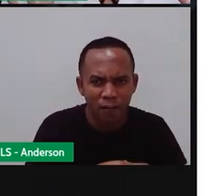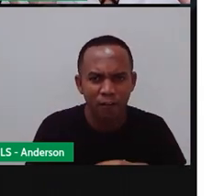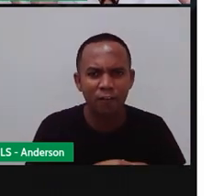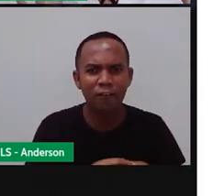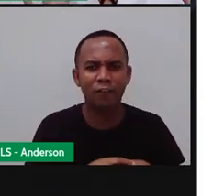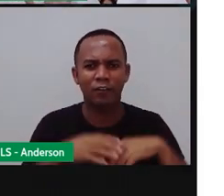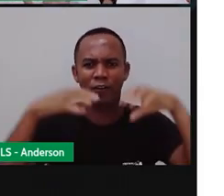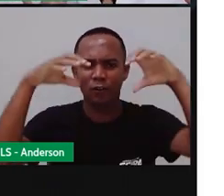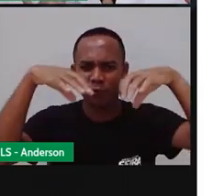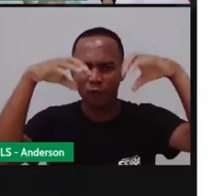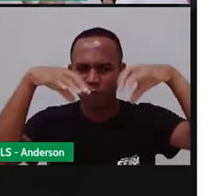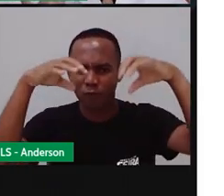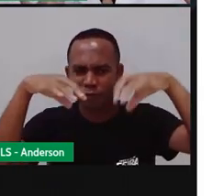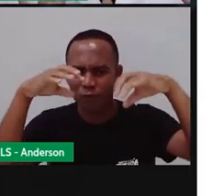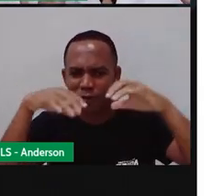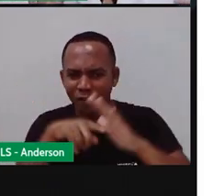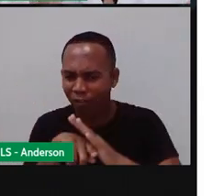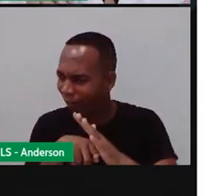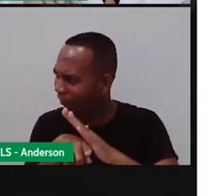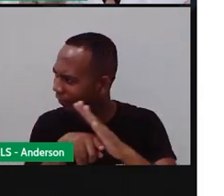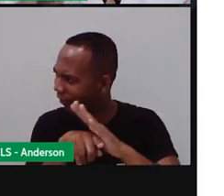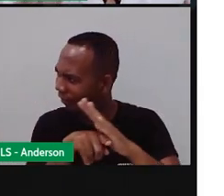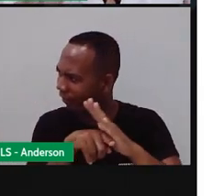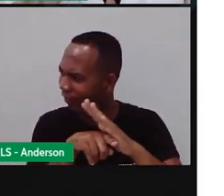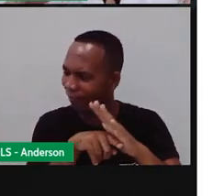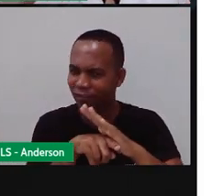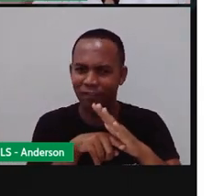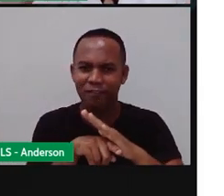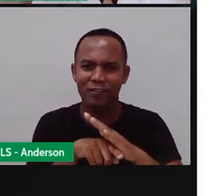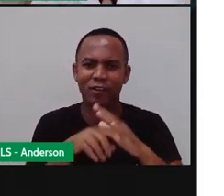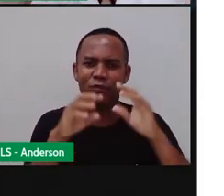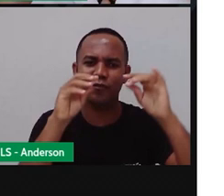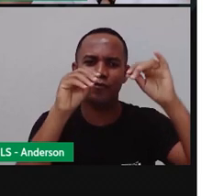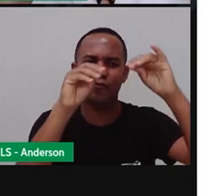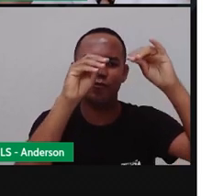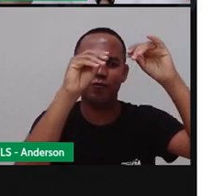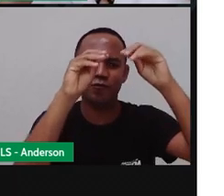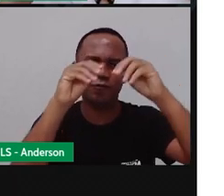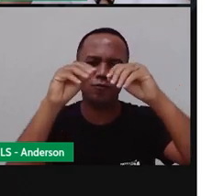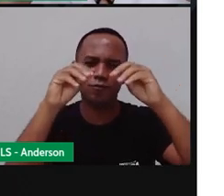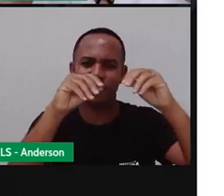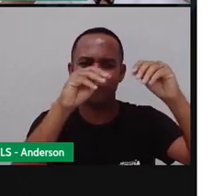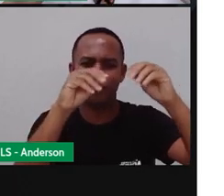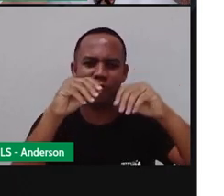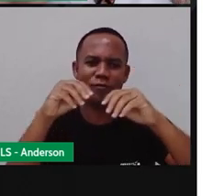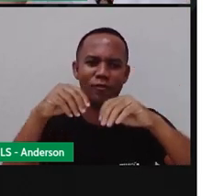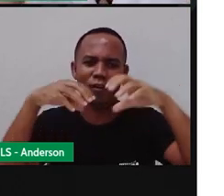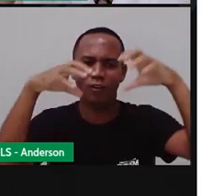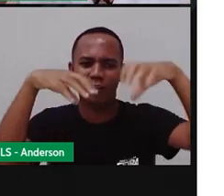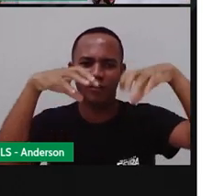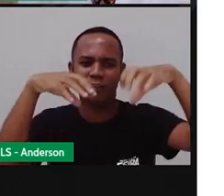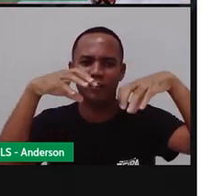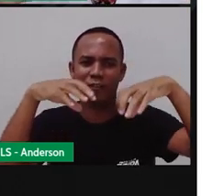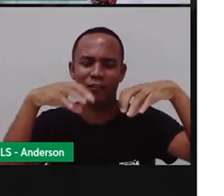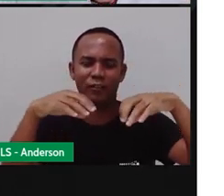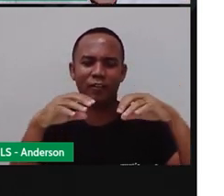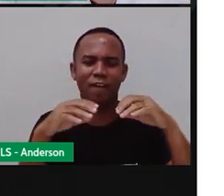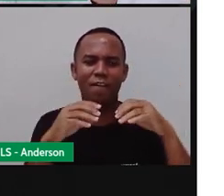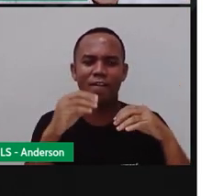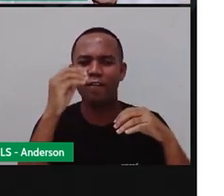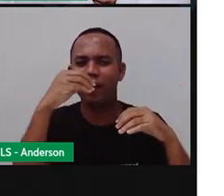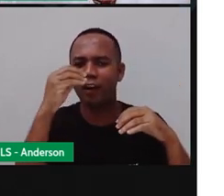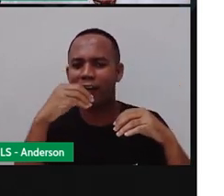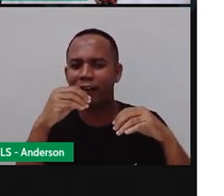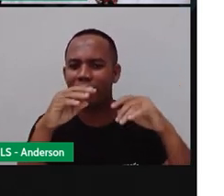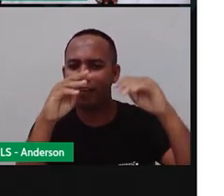Tá chovendo na imagem, na pesquisa e tudo. É aquela chuvinha que vem no, na época de junho, aquela garoa, sabe?